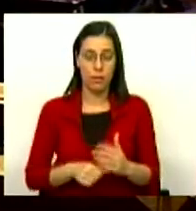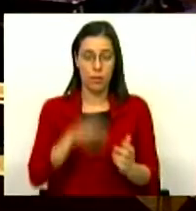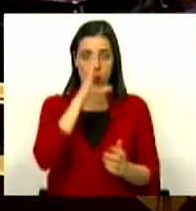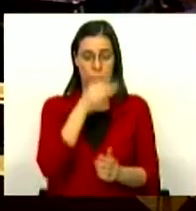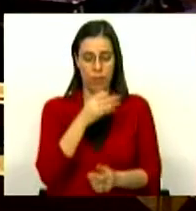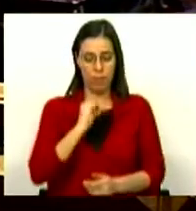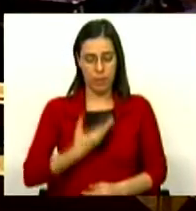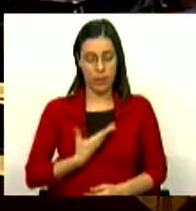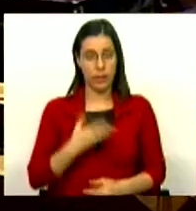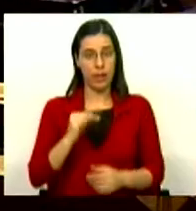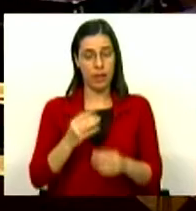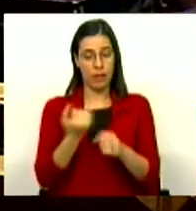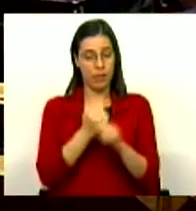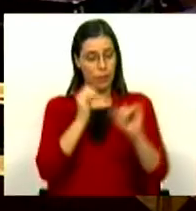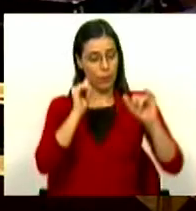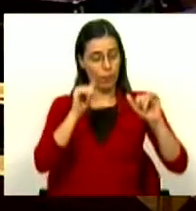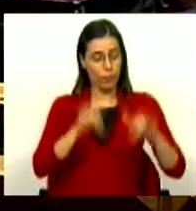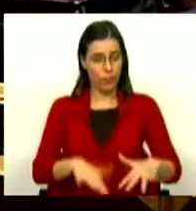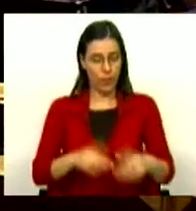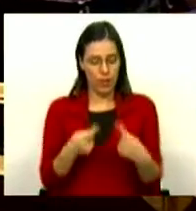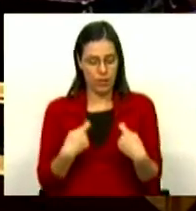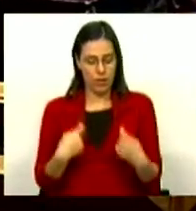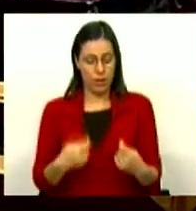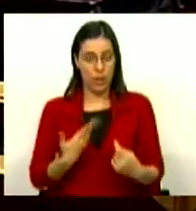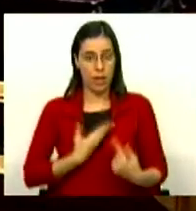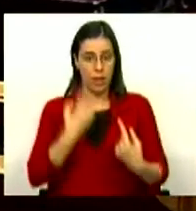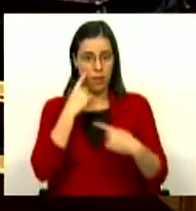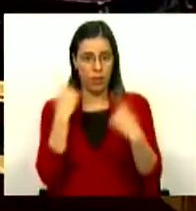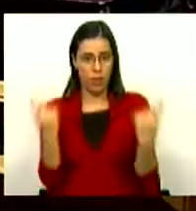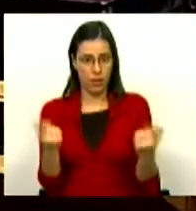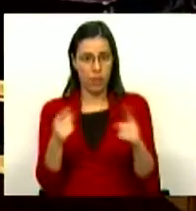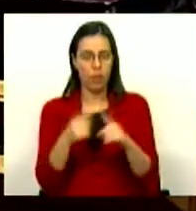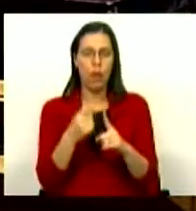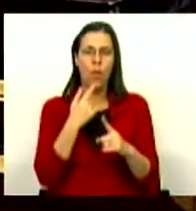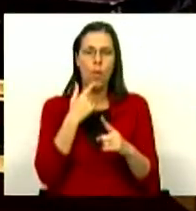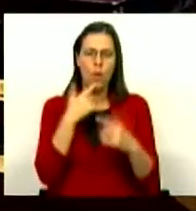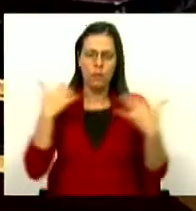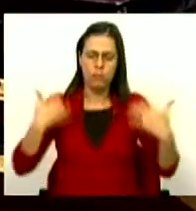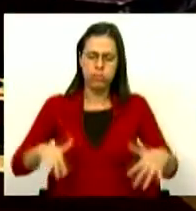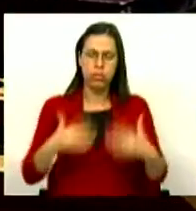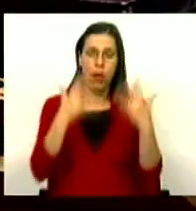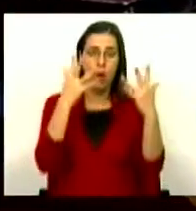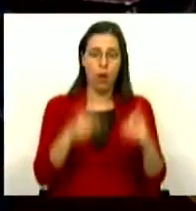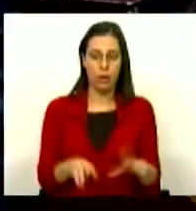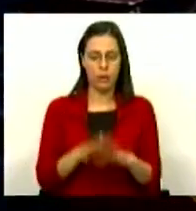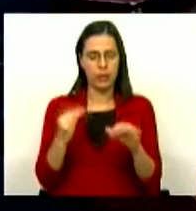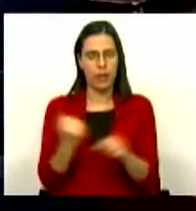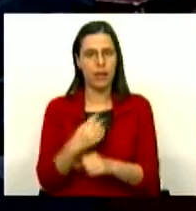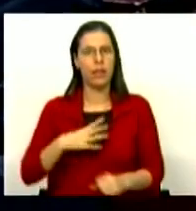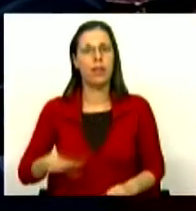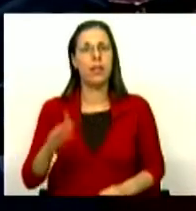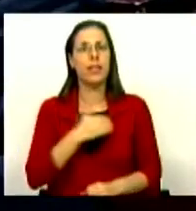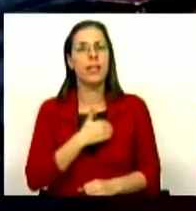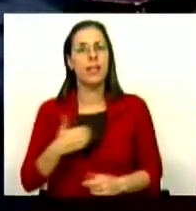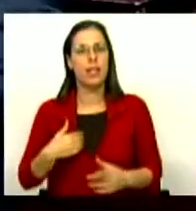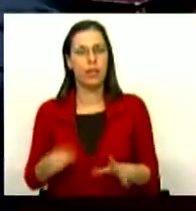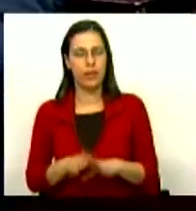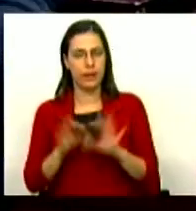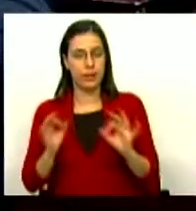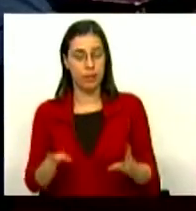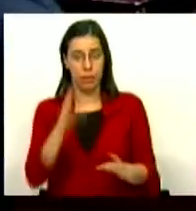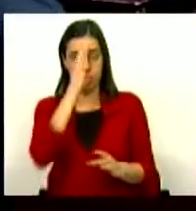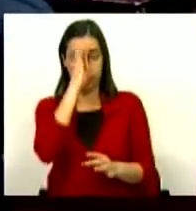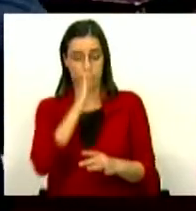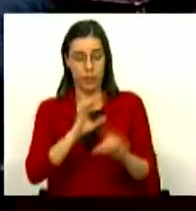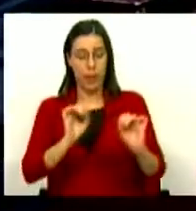do PSC e o CDS disseram funções, os encargos da dívida pública pesavam tanto no Orçamento como no Serviço Nacional de Saúde. Isso diz bem